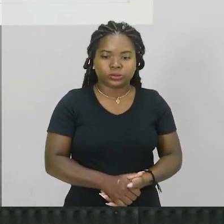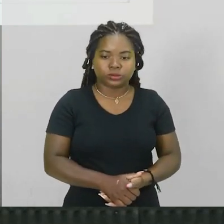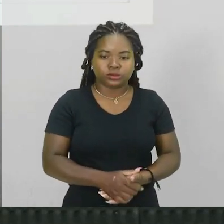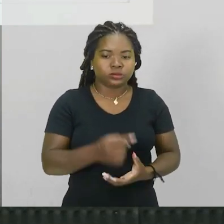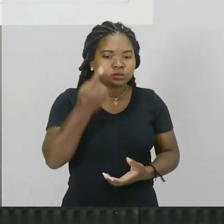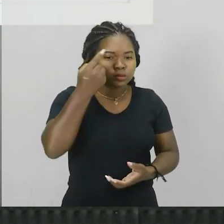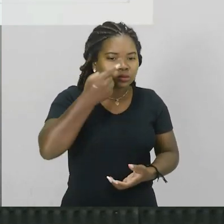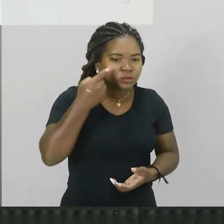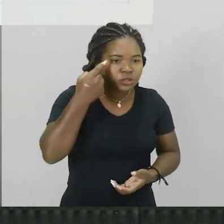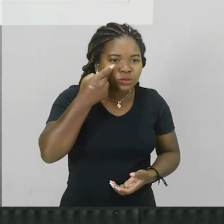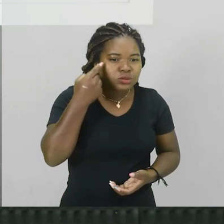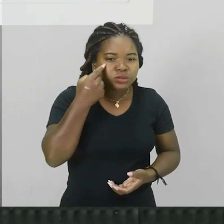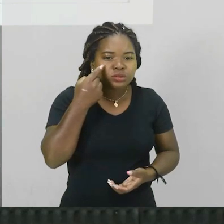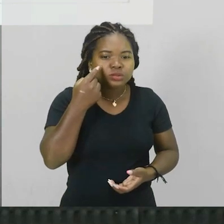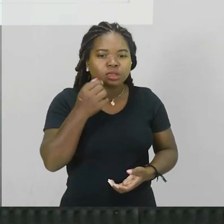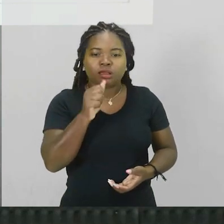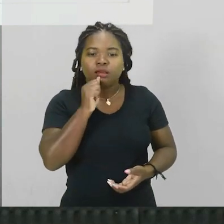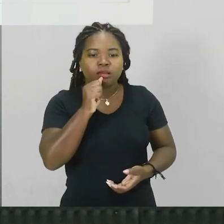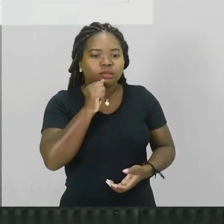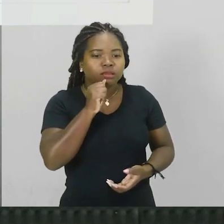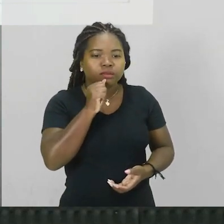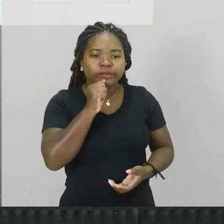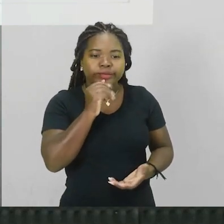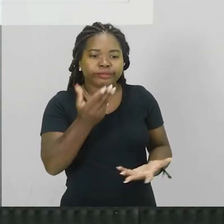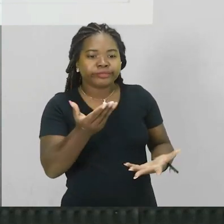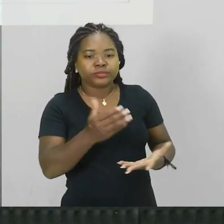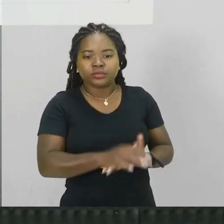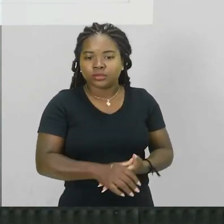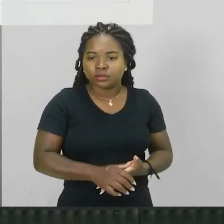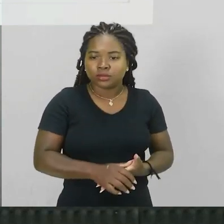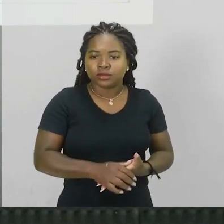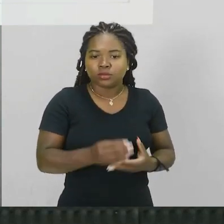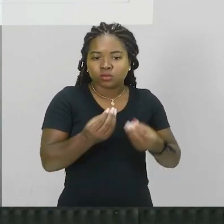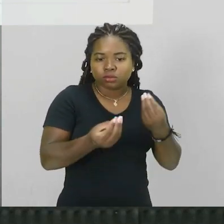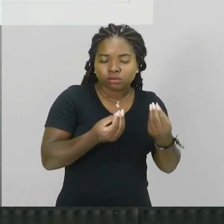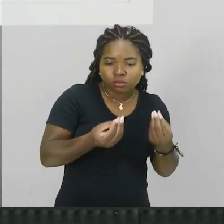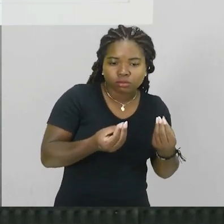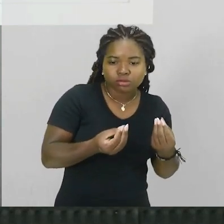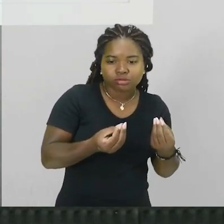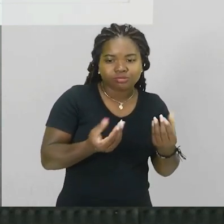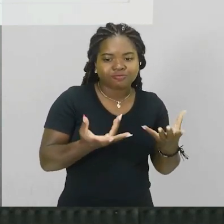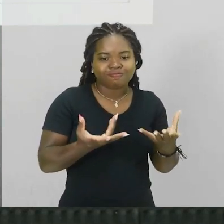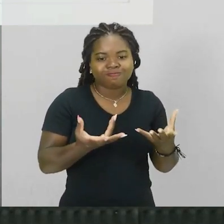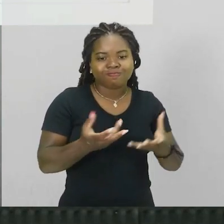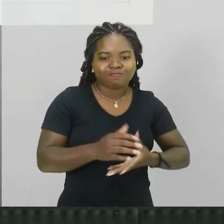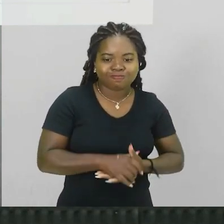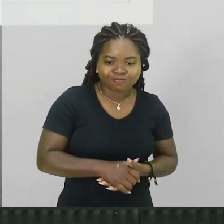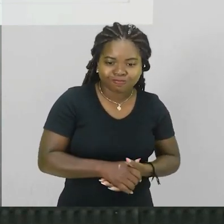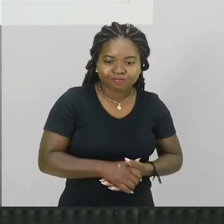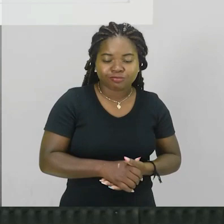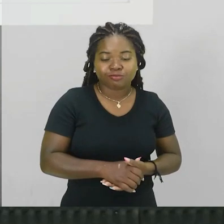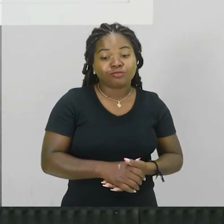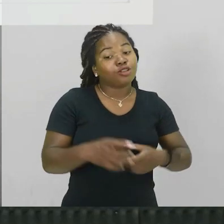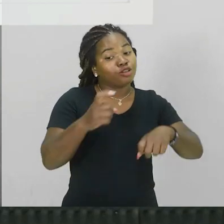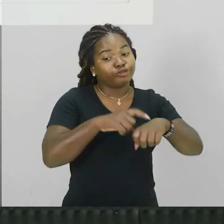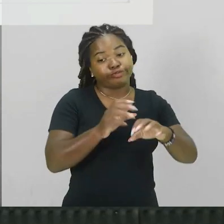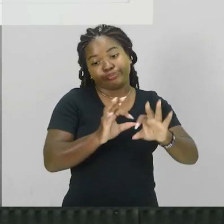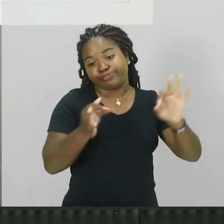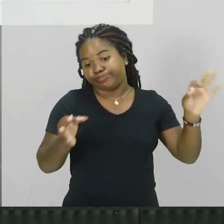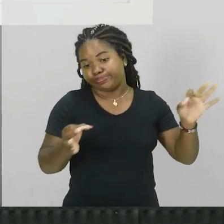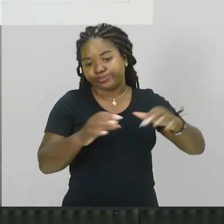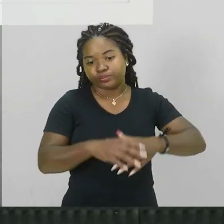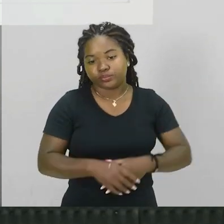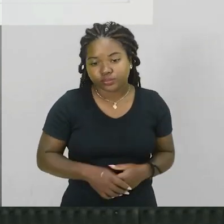os olhos ainda não estão preparados para aquilo ali tá certo? então eu acho que um tempo também muito longo né?